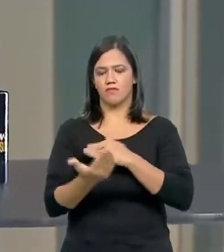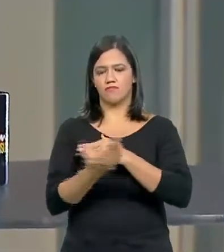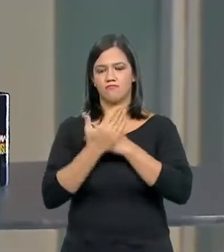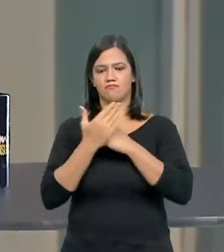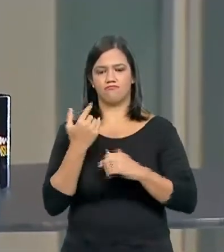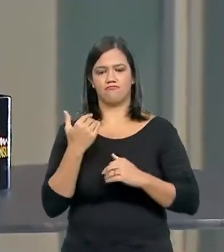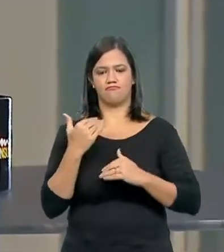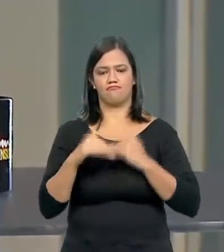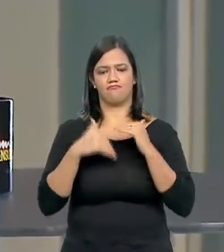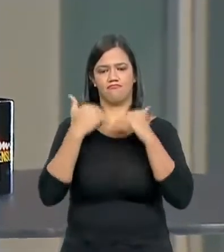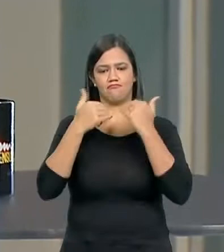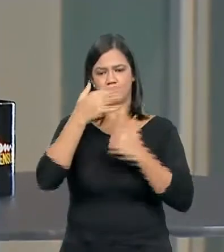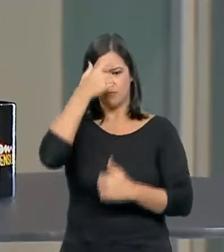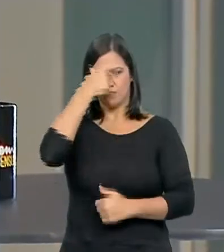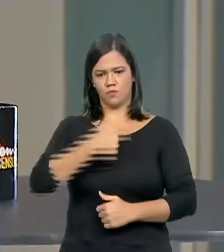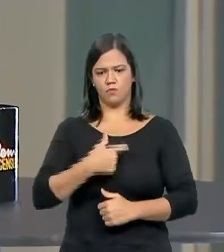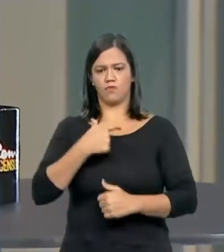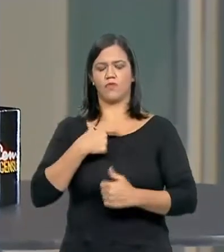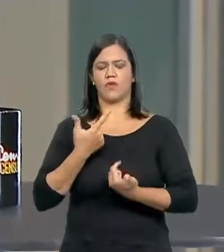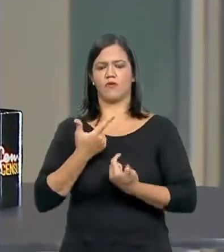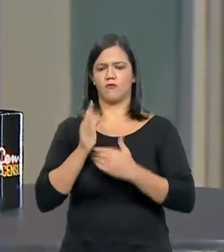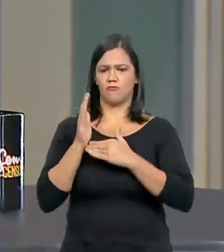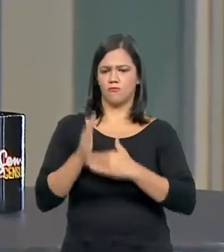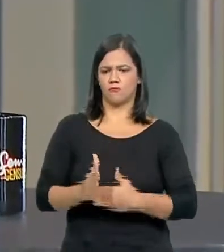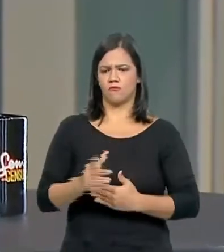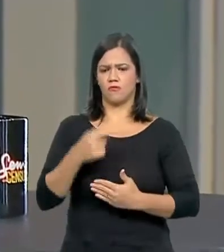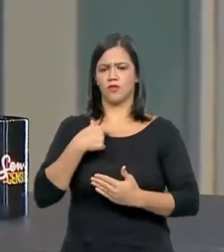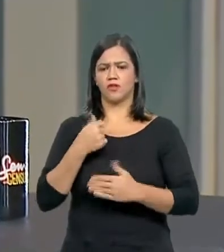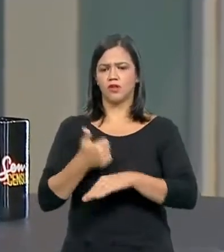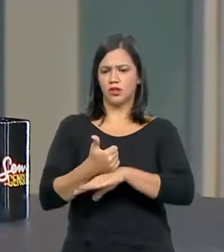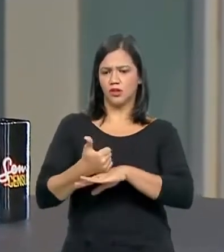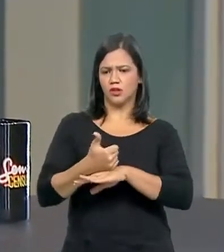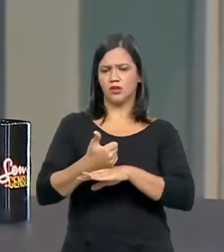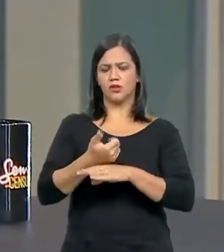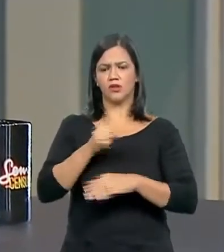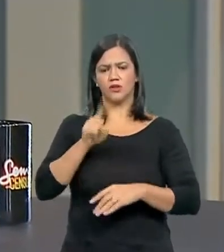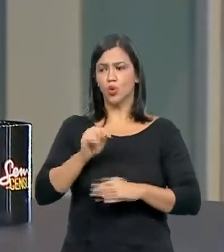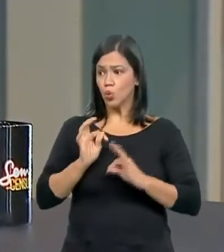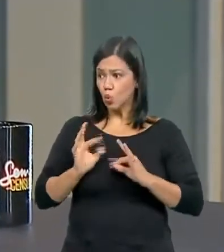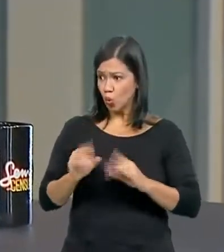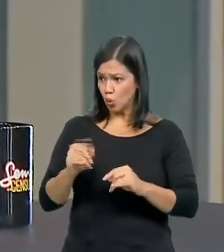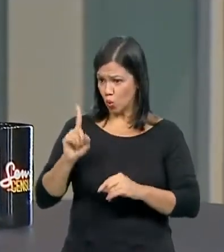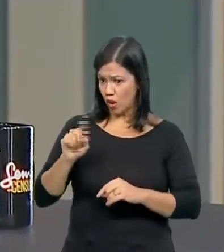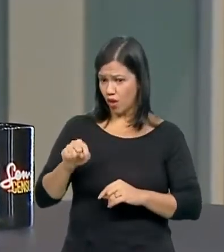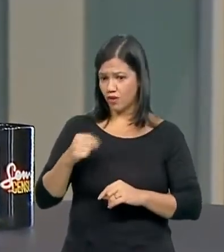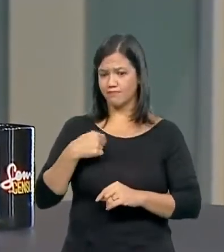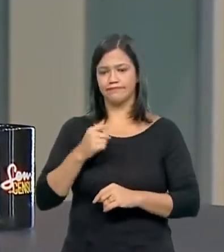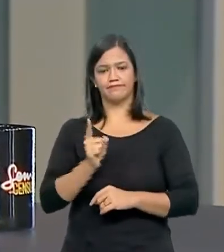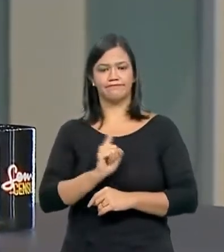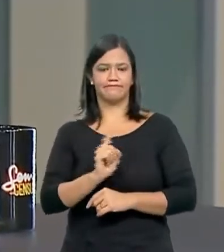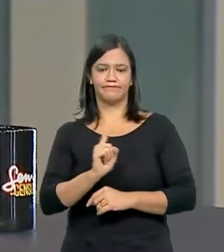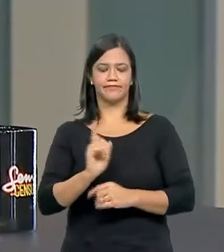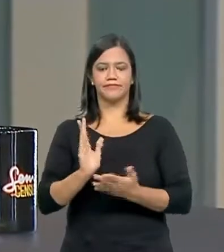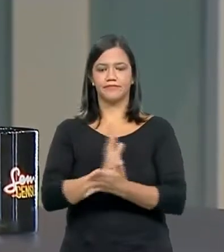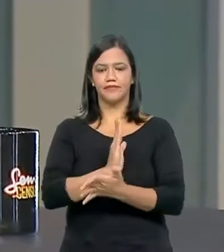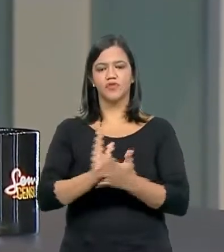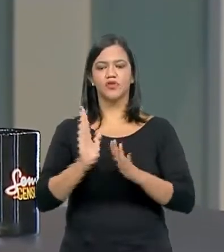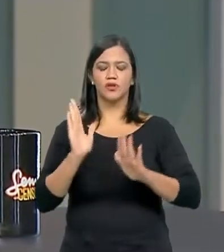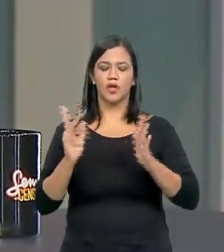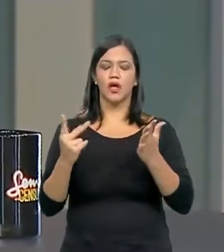a lealdade, a dignidade. Claro, todos são assim? Não. Às vezes acontece. Mas nós,